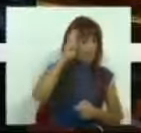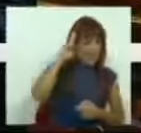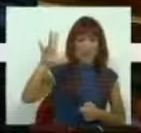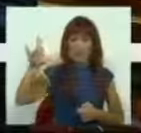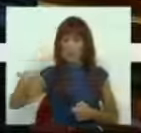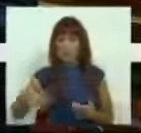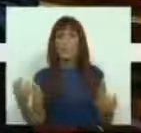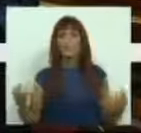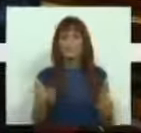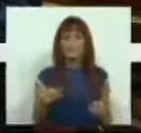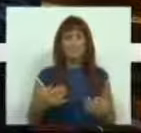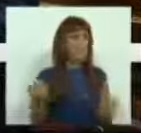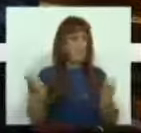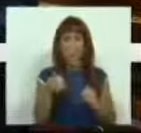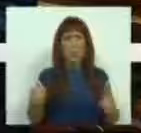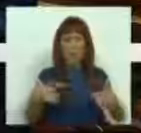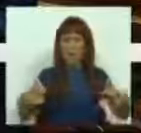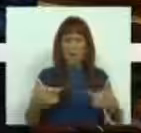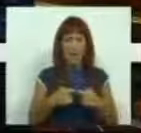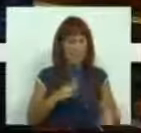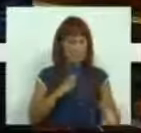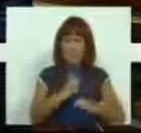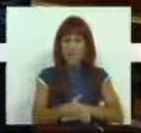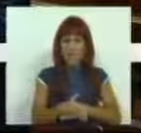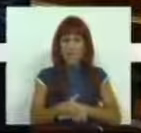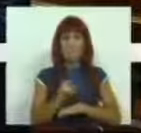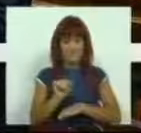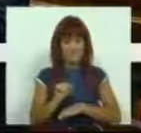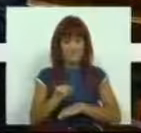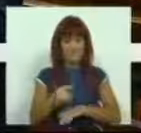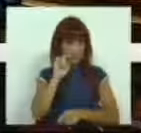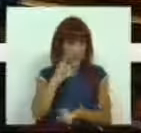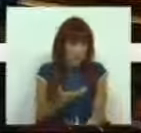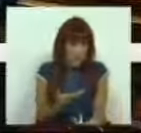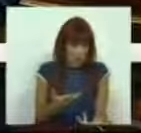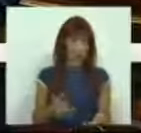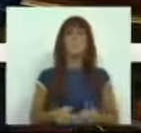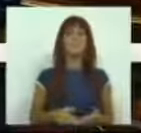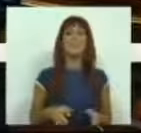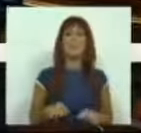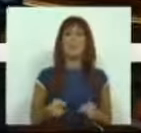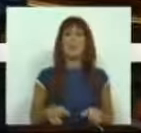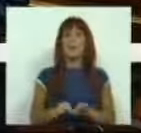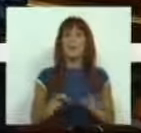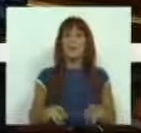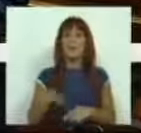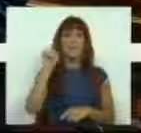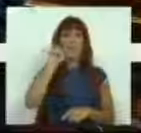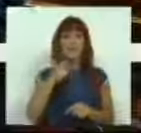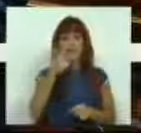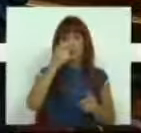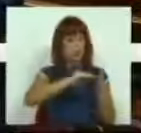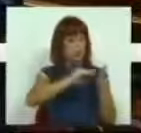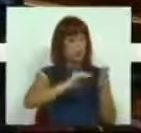a Lisboa, de facto, não existe esta ligação direta que é aqui defendida. Assim como são defendidos pelos